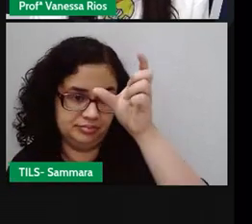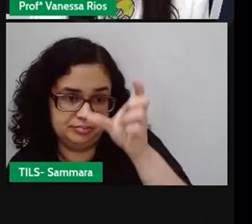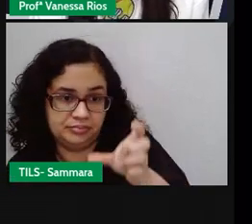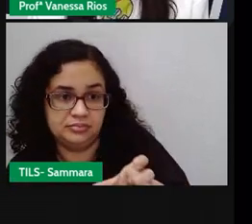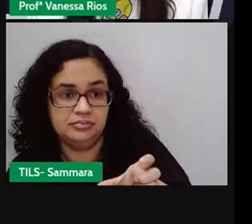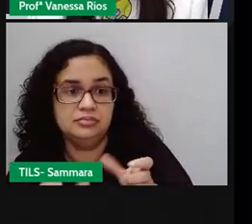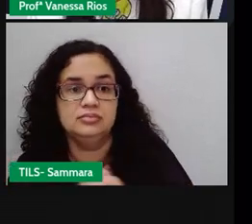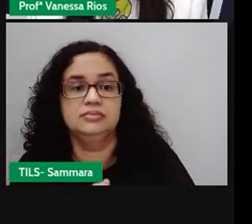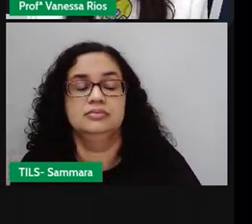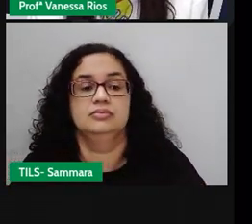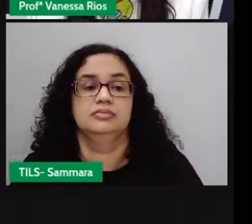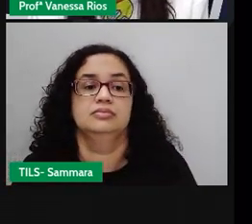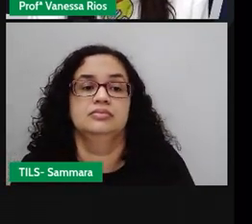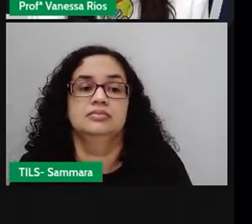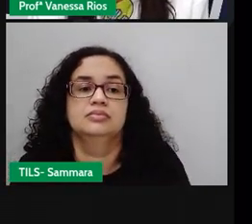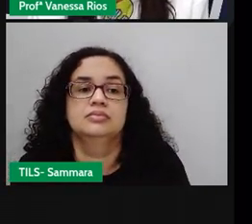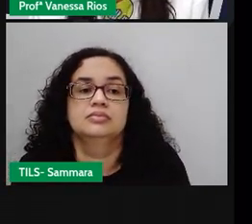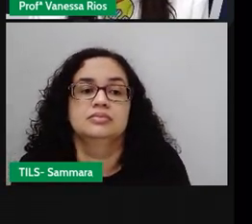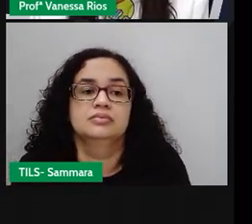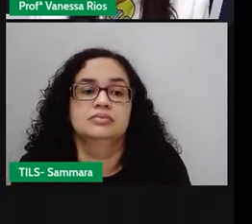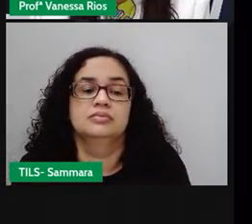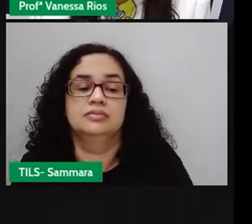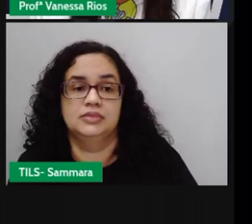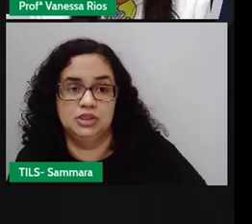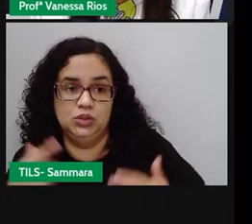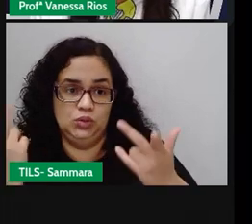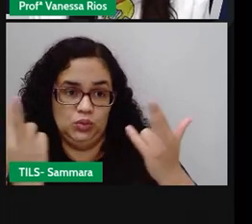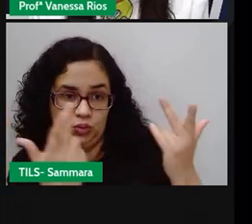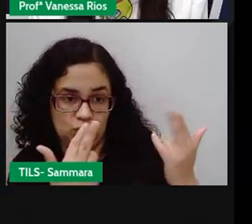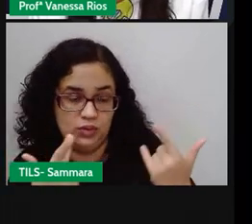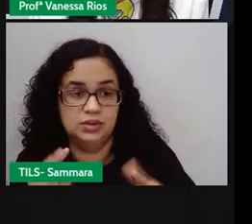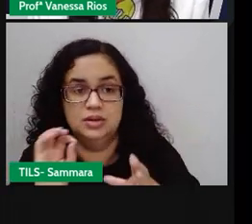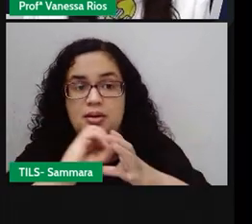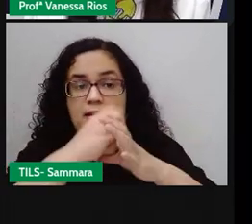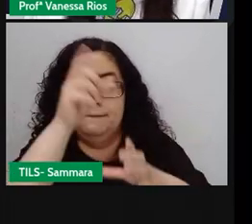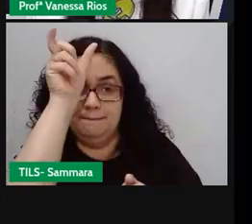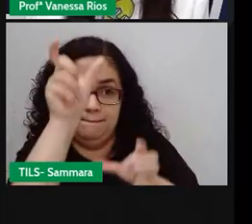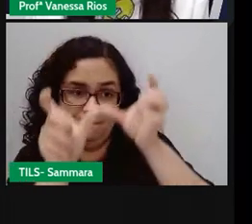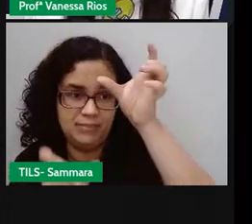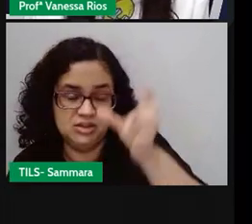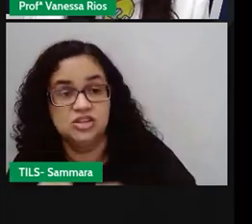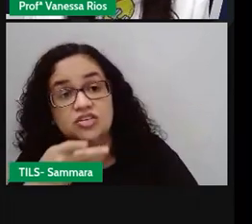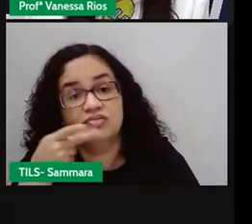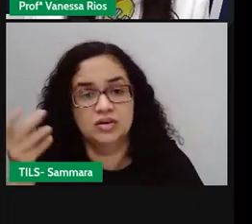apresentadas dessa forma, né? Do mesmo jeito que cada personagem falou.